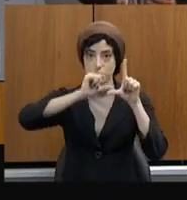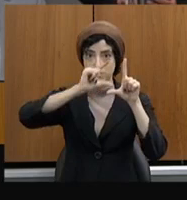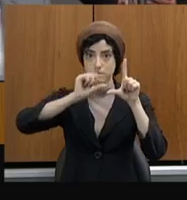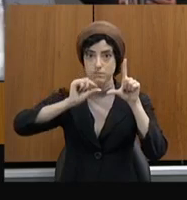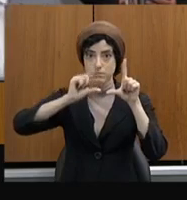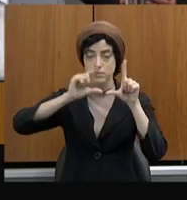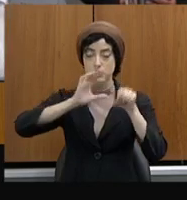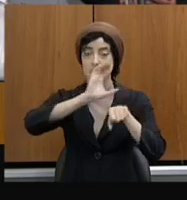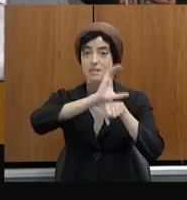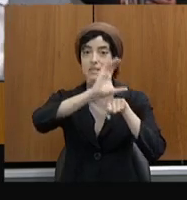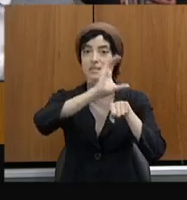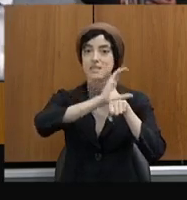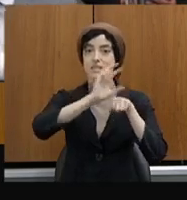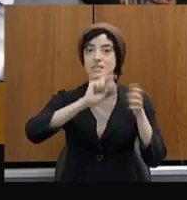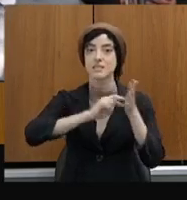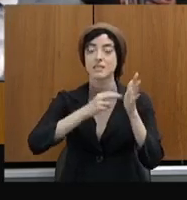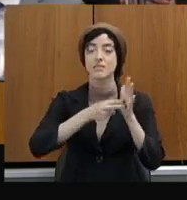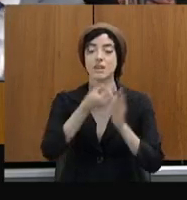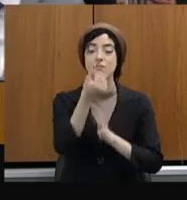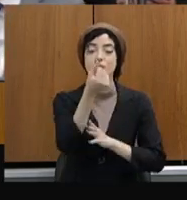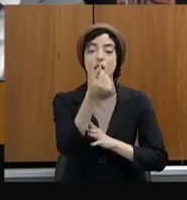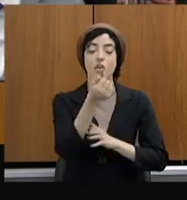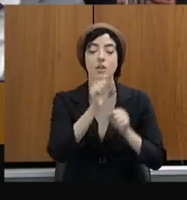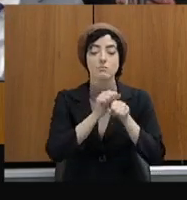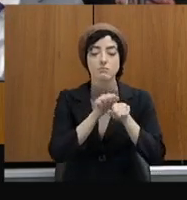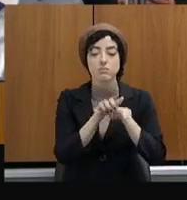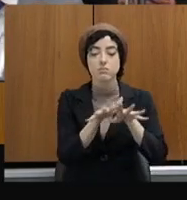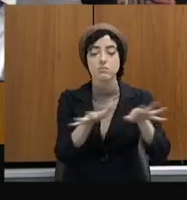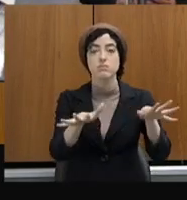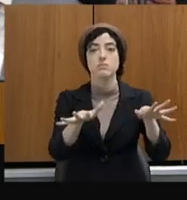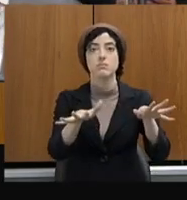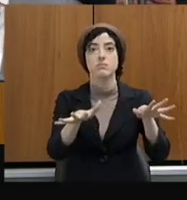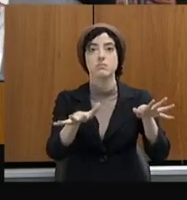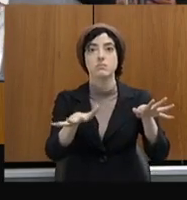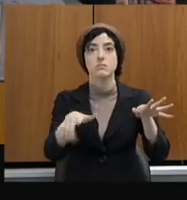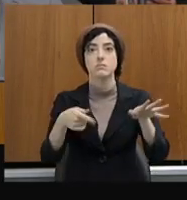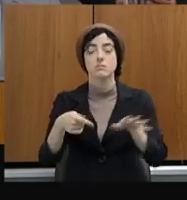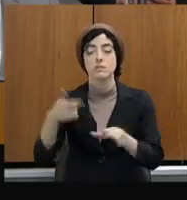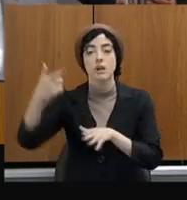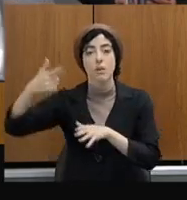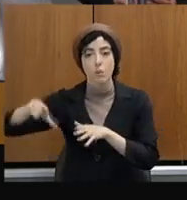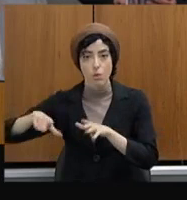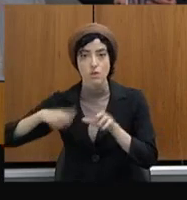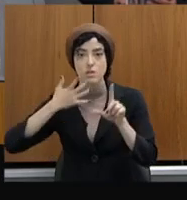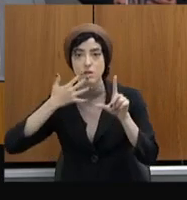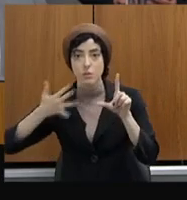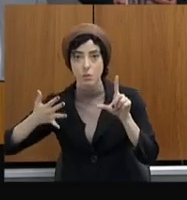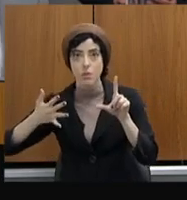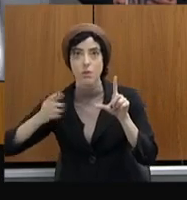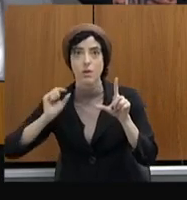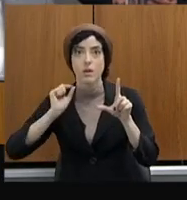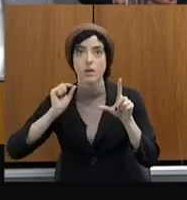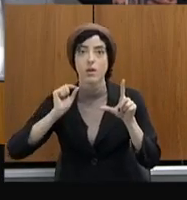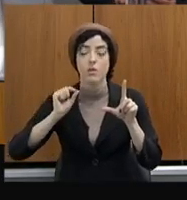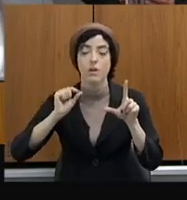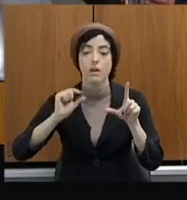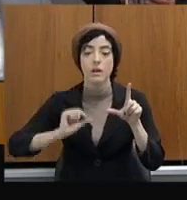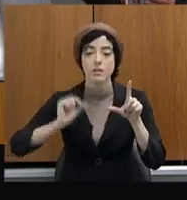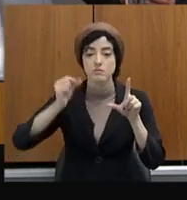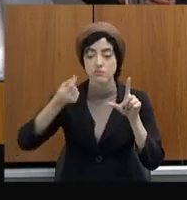desconcentrado, e linha K, que ali, é o valor executado. Temos a evolução de 2019,